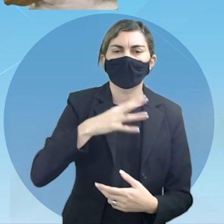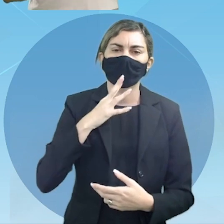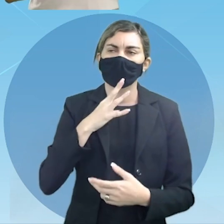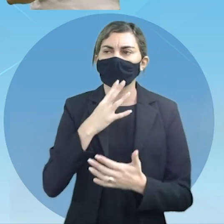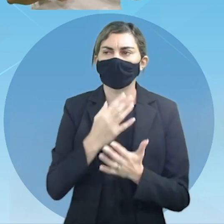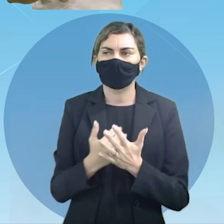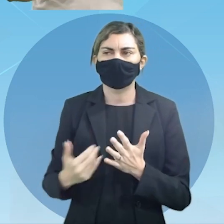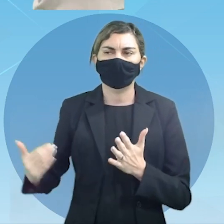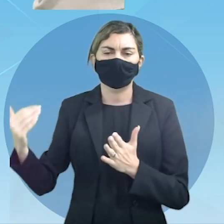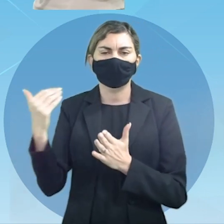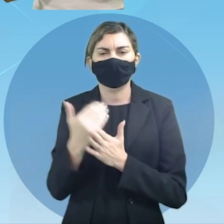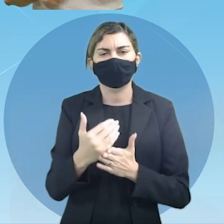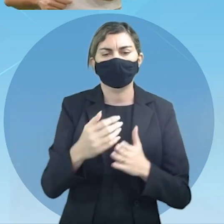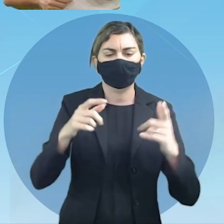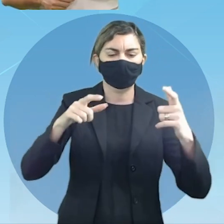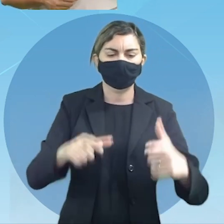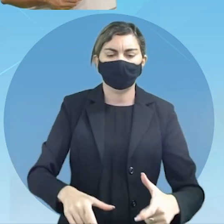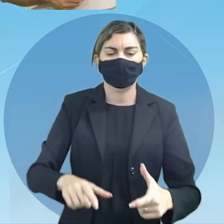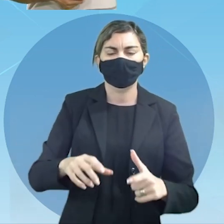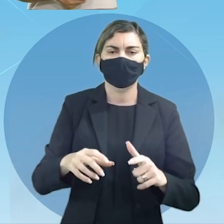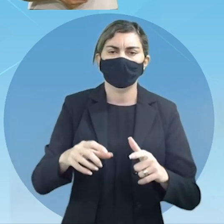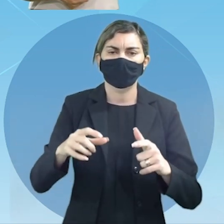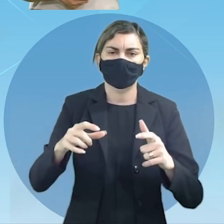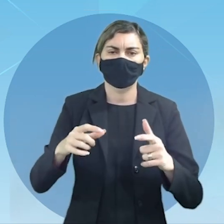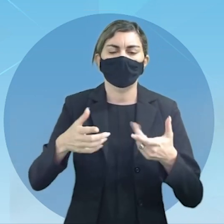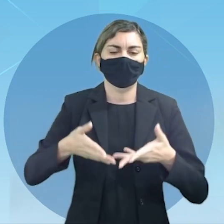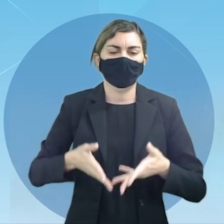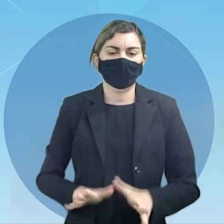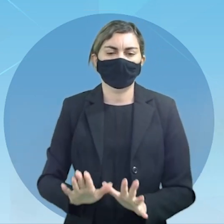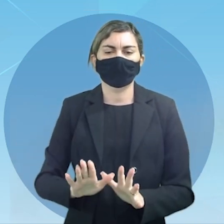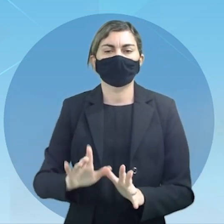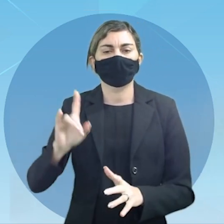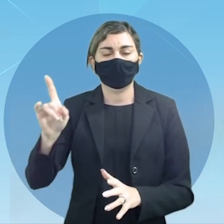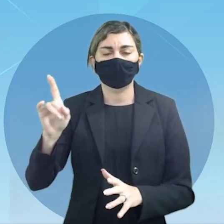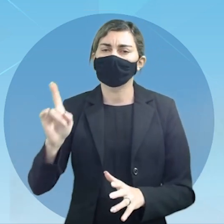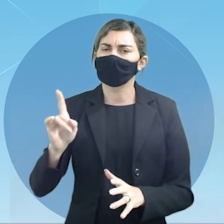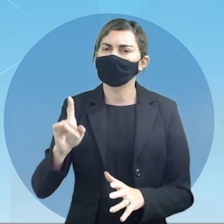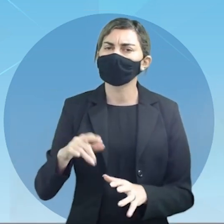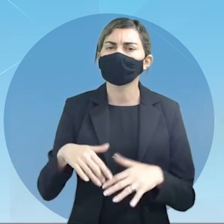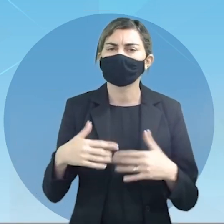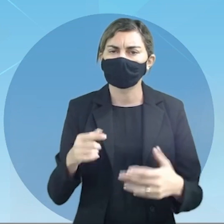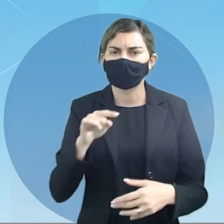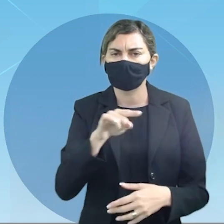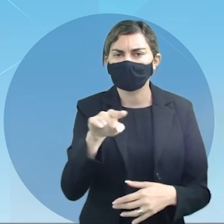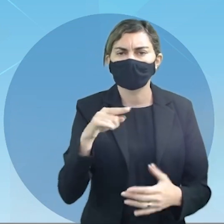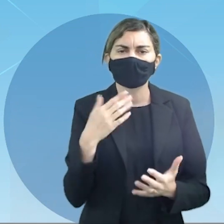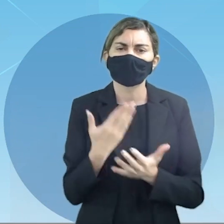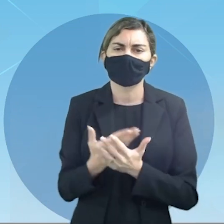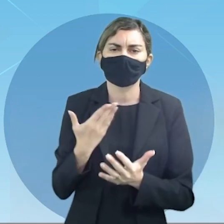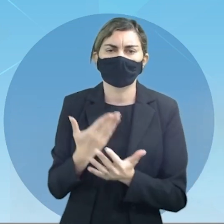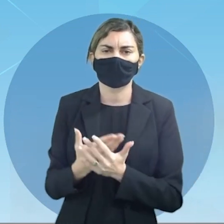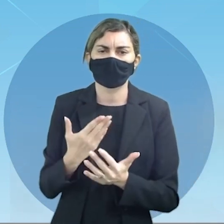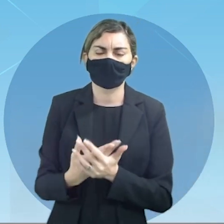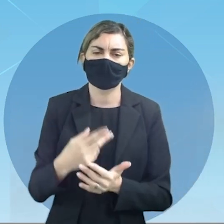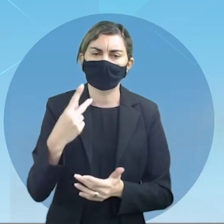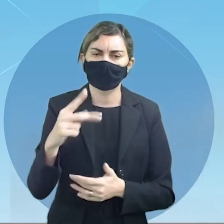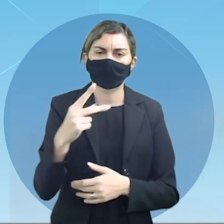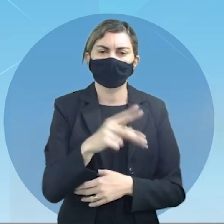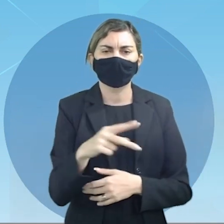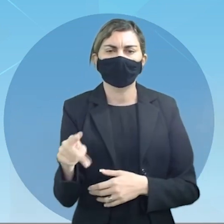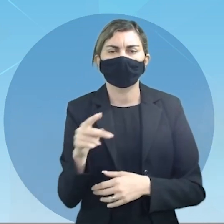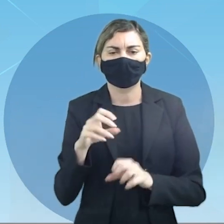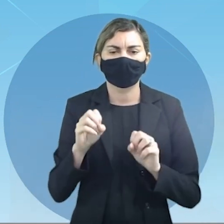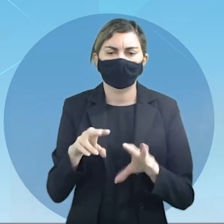mais sobre a localidade onde nasceu e é isso aí que tal você estudar com o seu professor